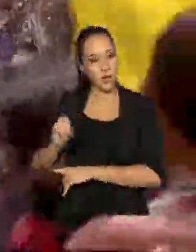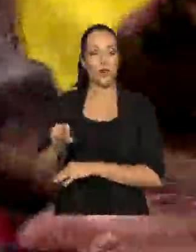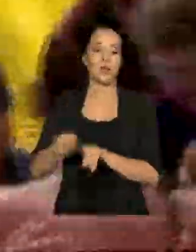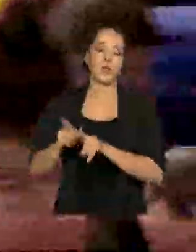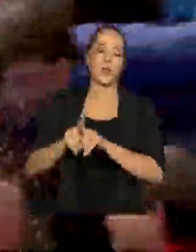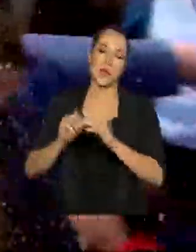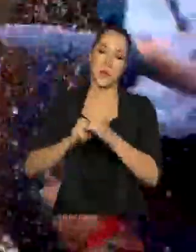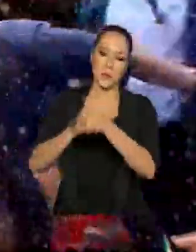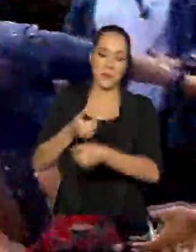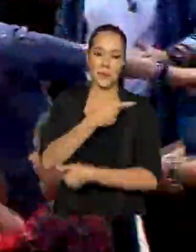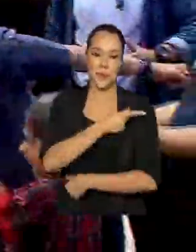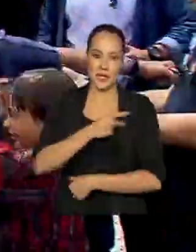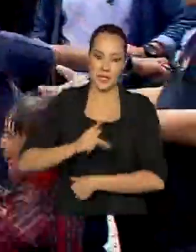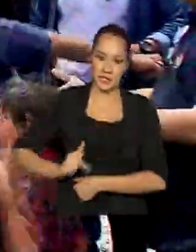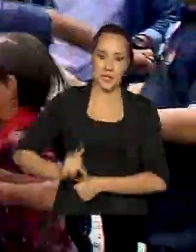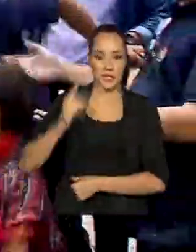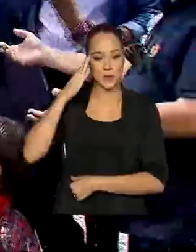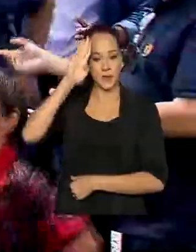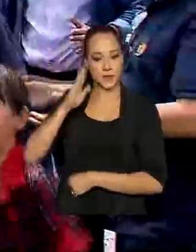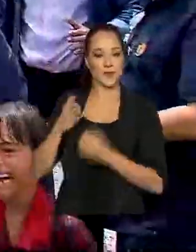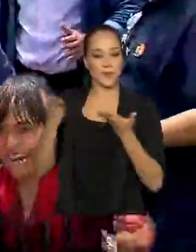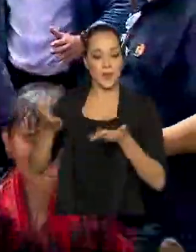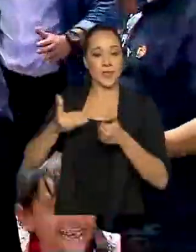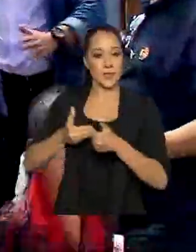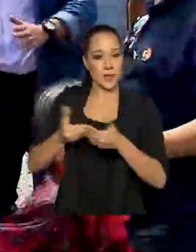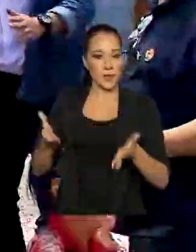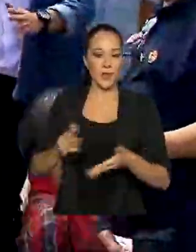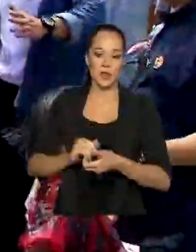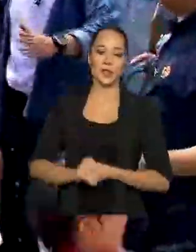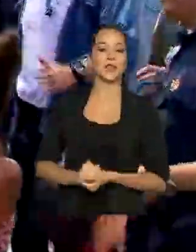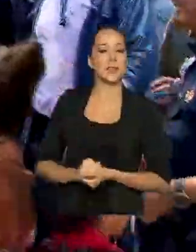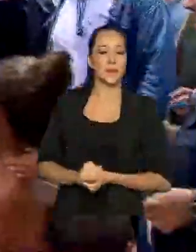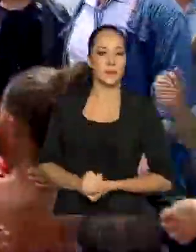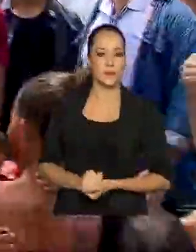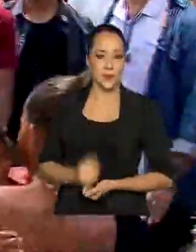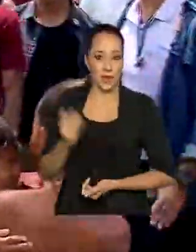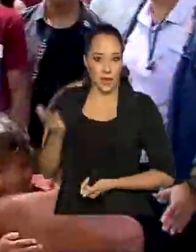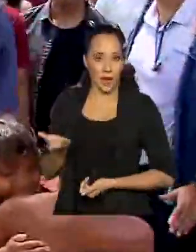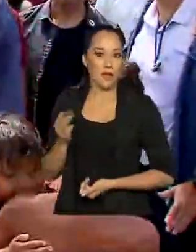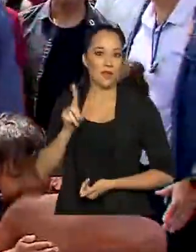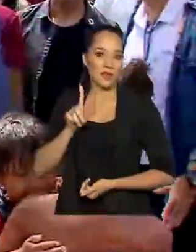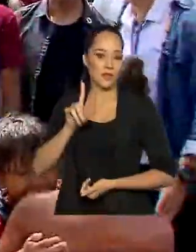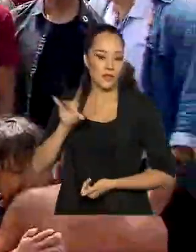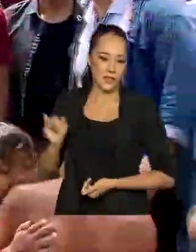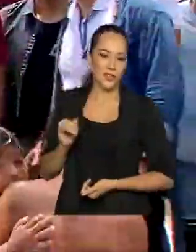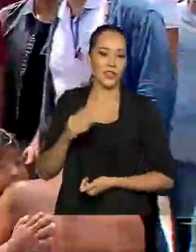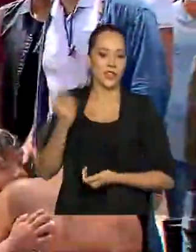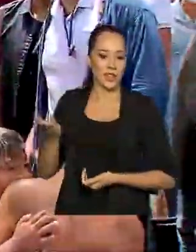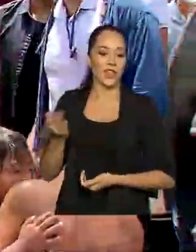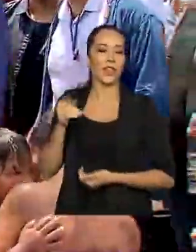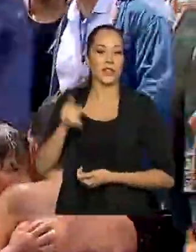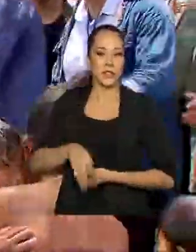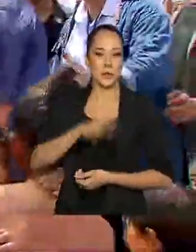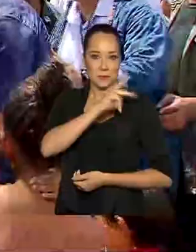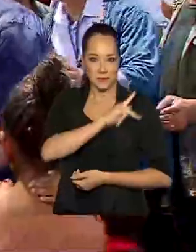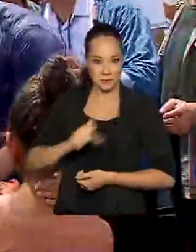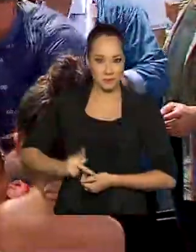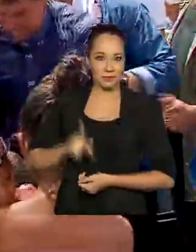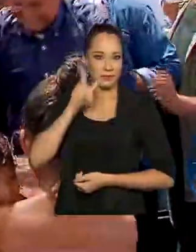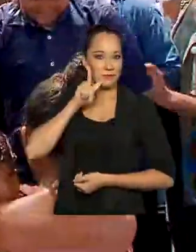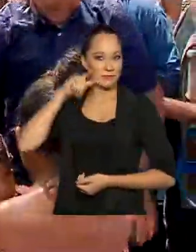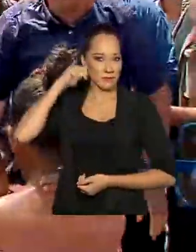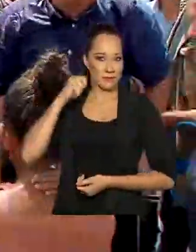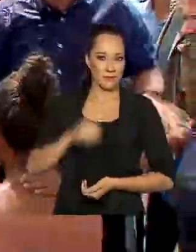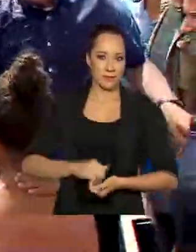cerimônia, nesta solenidade, enfim, nesta agenda que o presidente cumpre no estado de Alagoas.